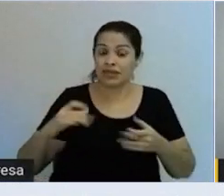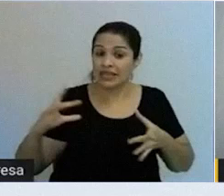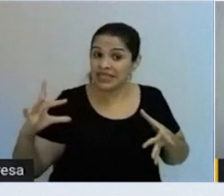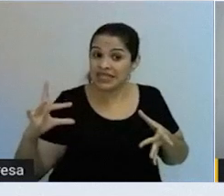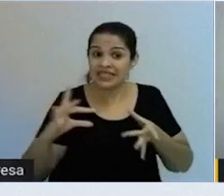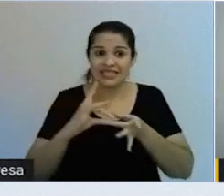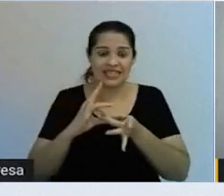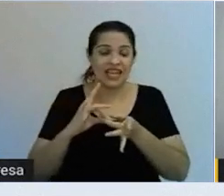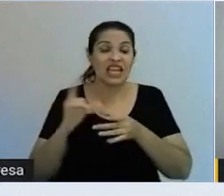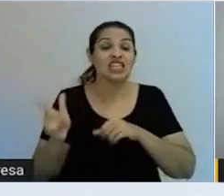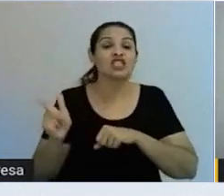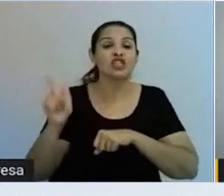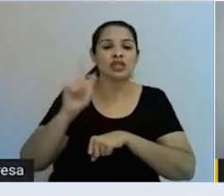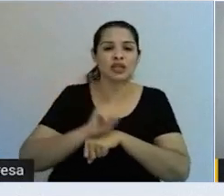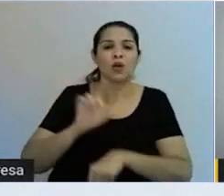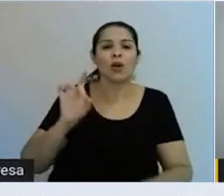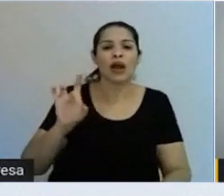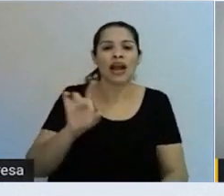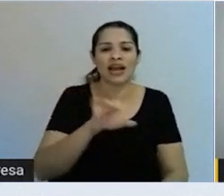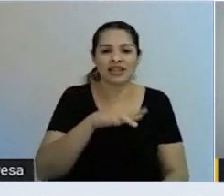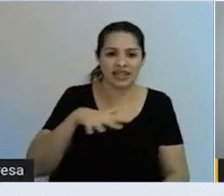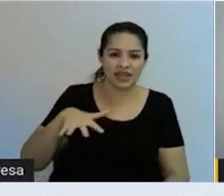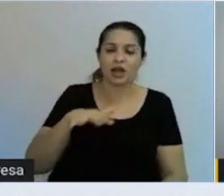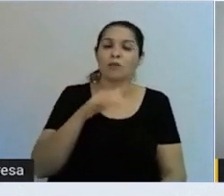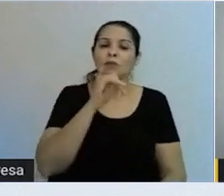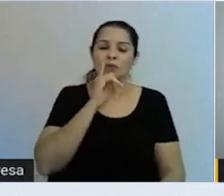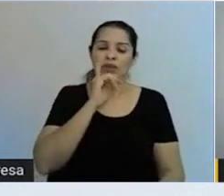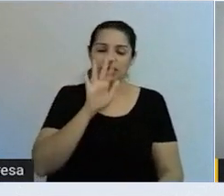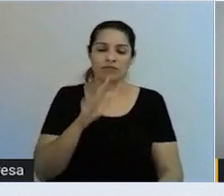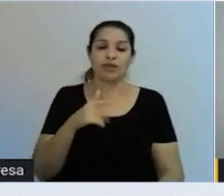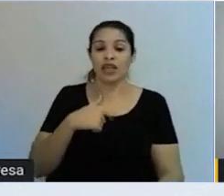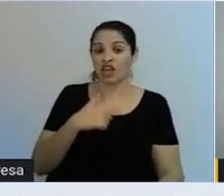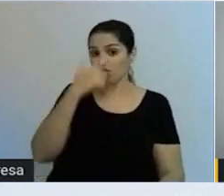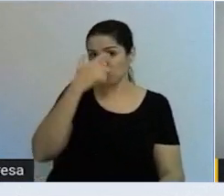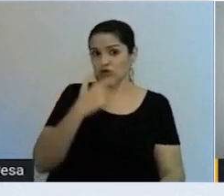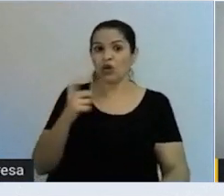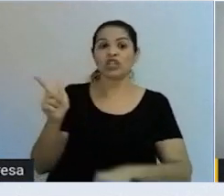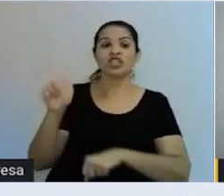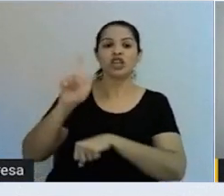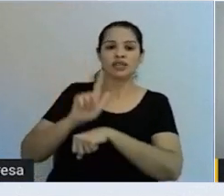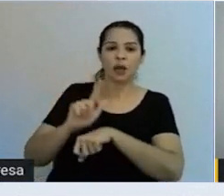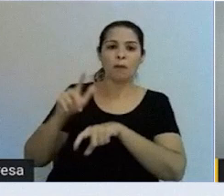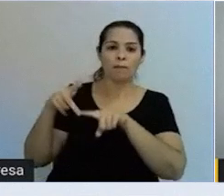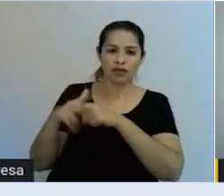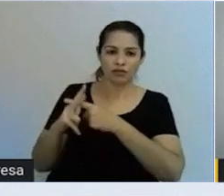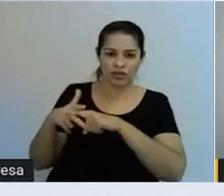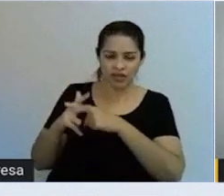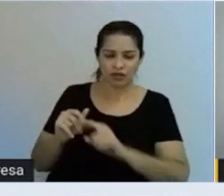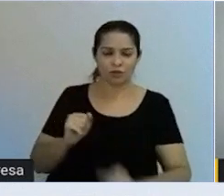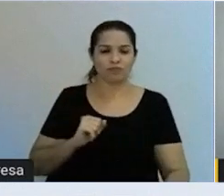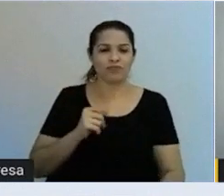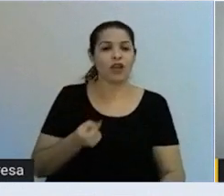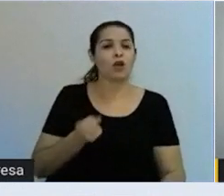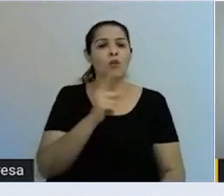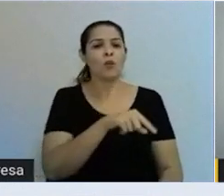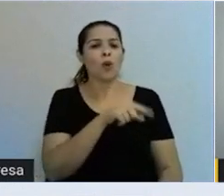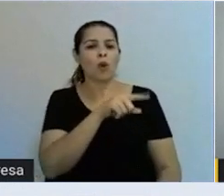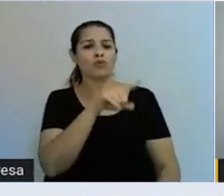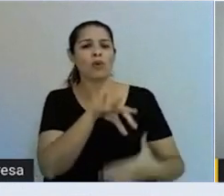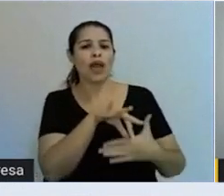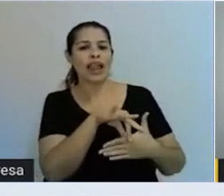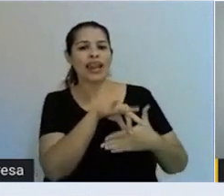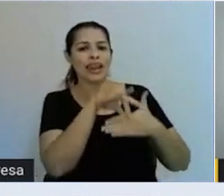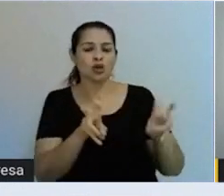quem é o líder. Por exemplo, eu sou o gestor da manutenção. O Fauzi é o líder do pilar lá da